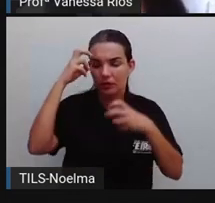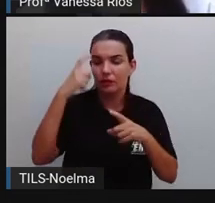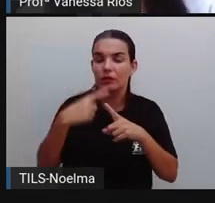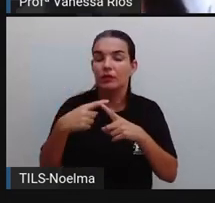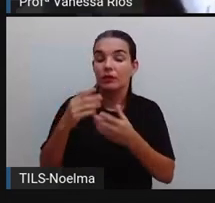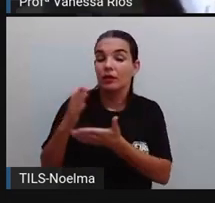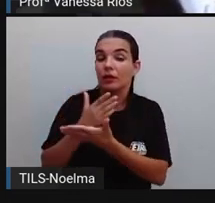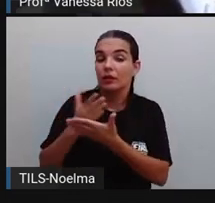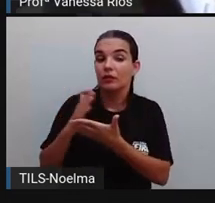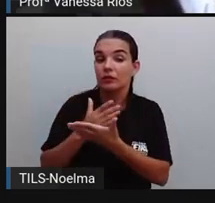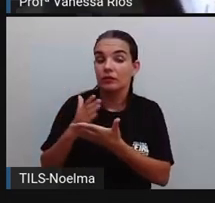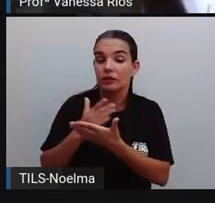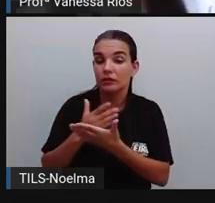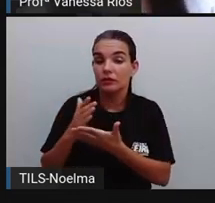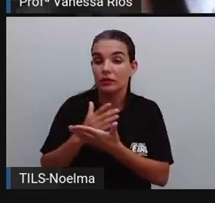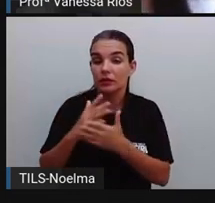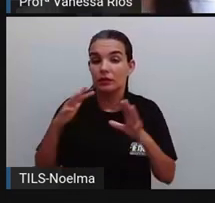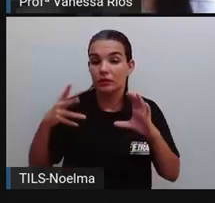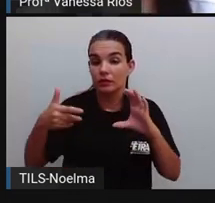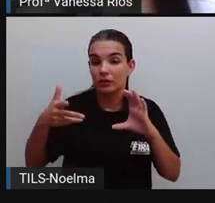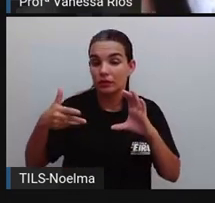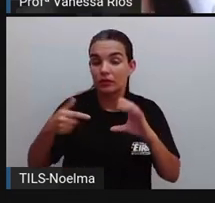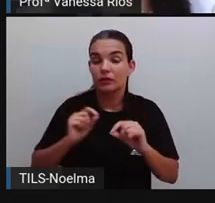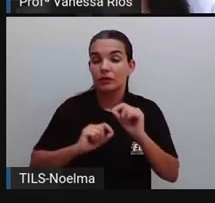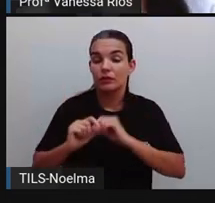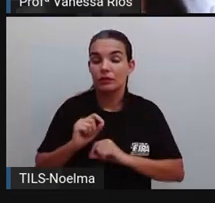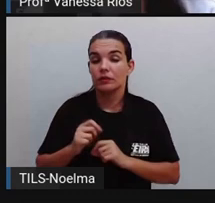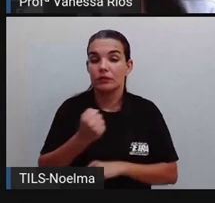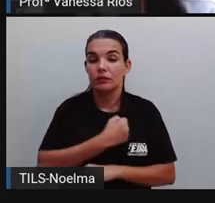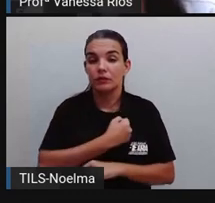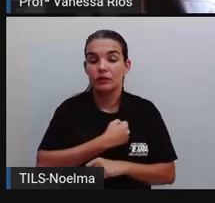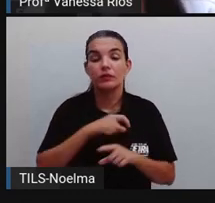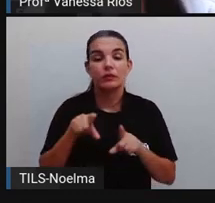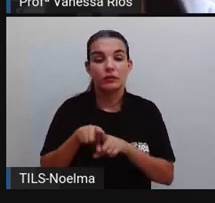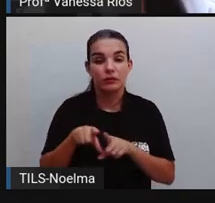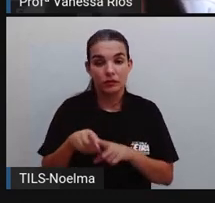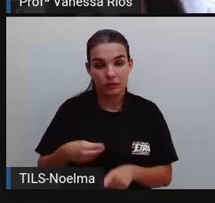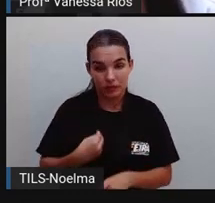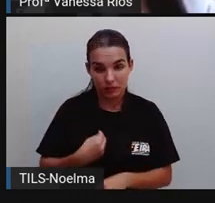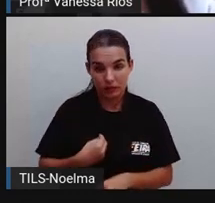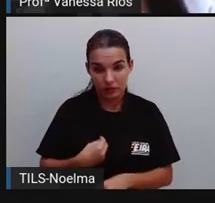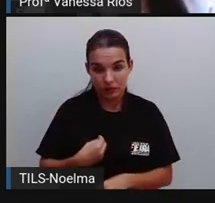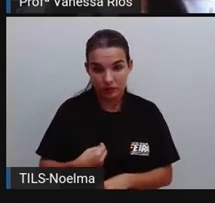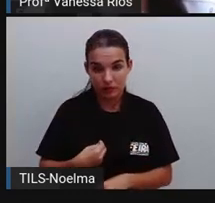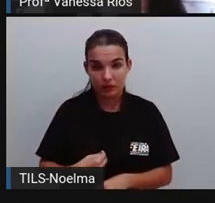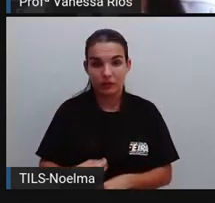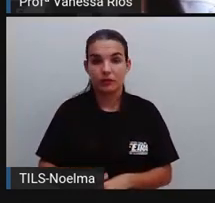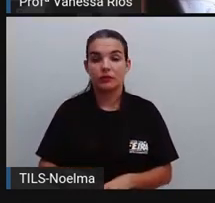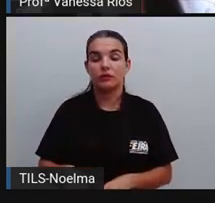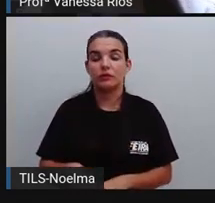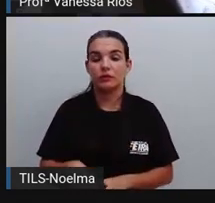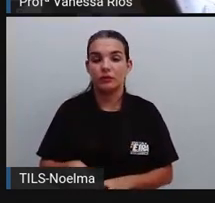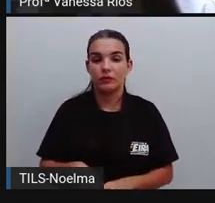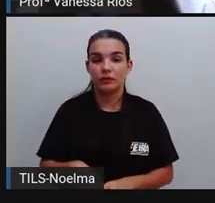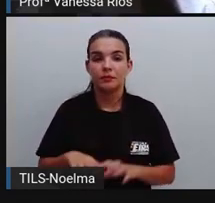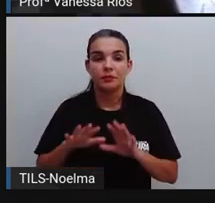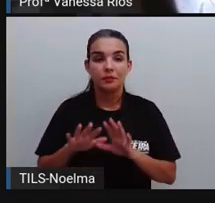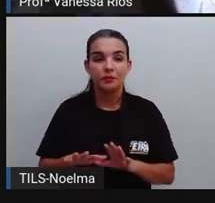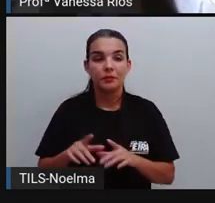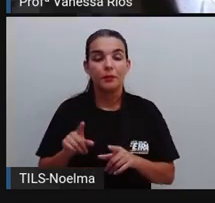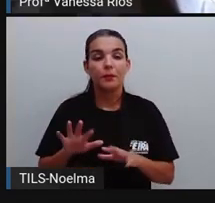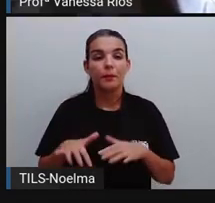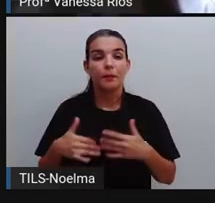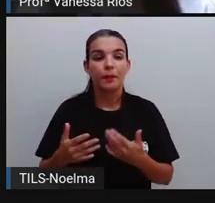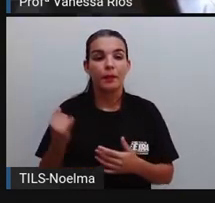divisões, essas classificações dos números, elas também existem para os números decimais. E aí, um ponto